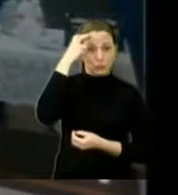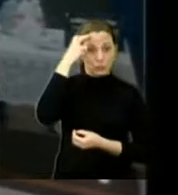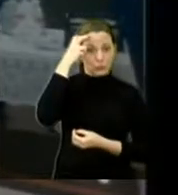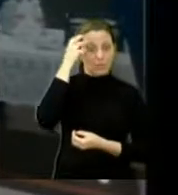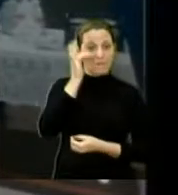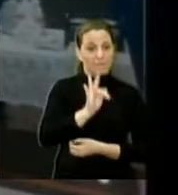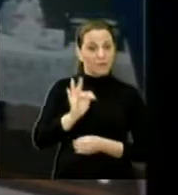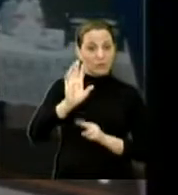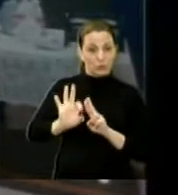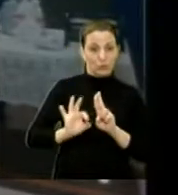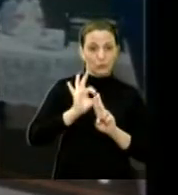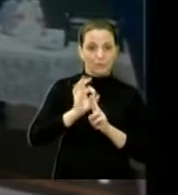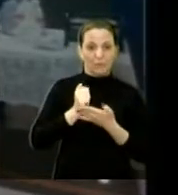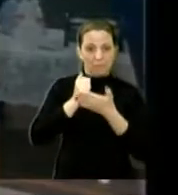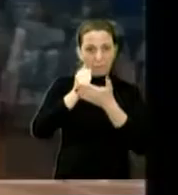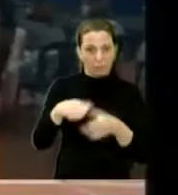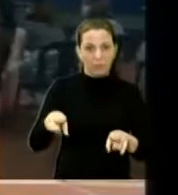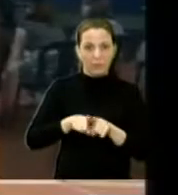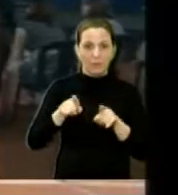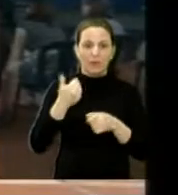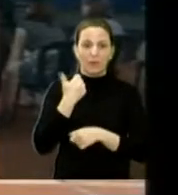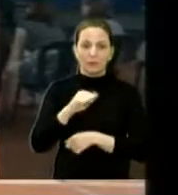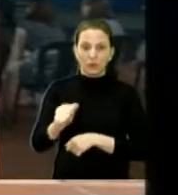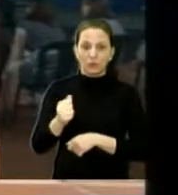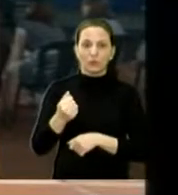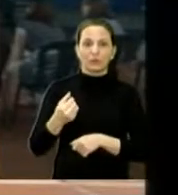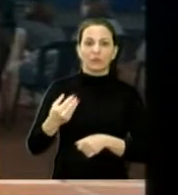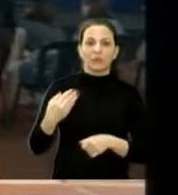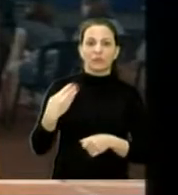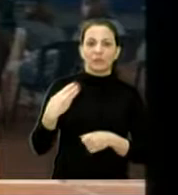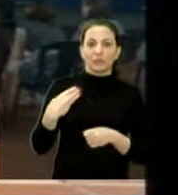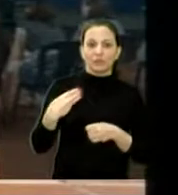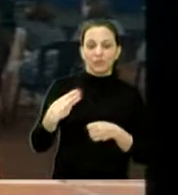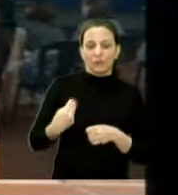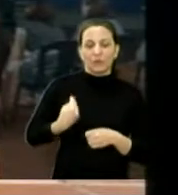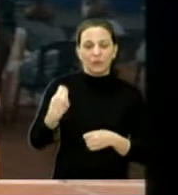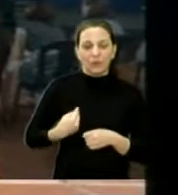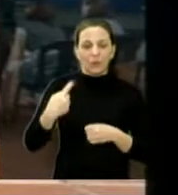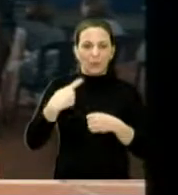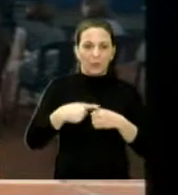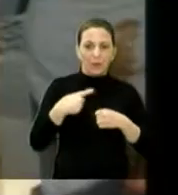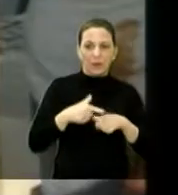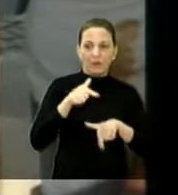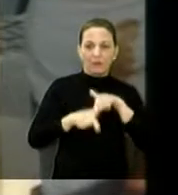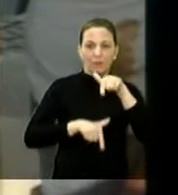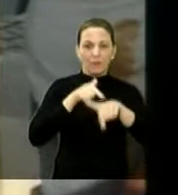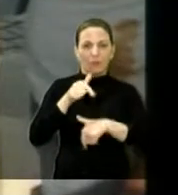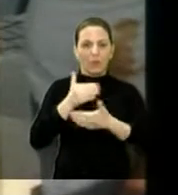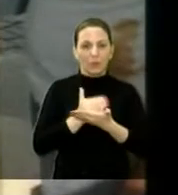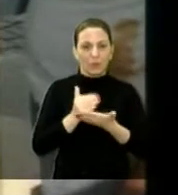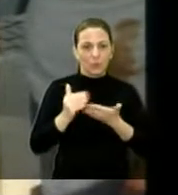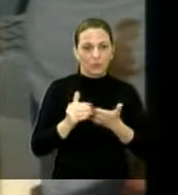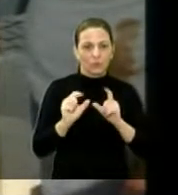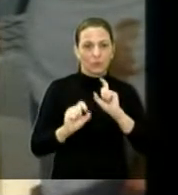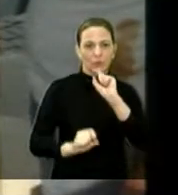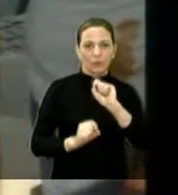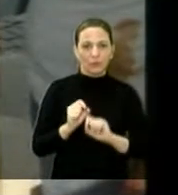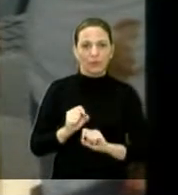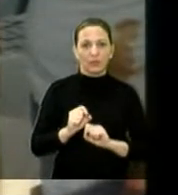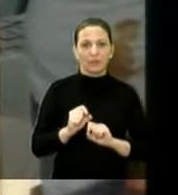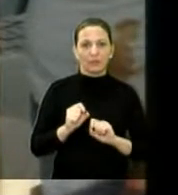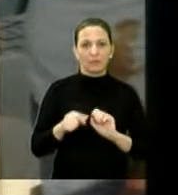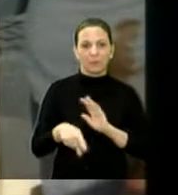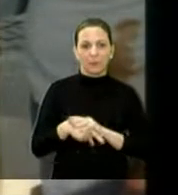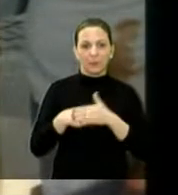E, além disso, a Associação de Moradores, nós temos um trabalho que começamos a fazer lá, a Sábita,